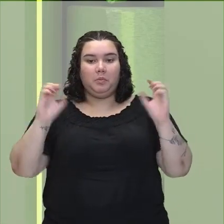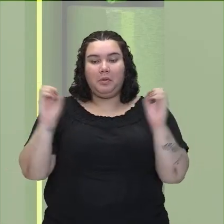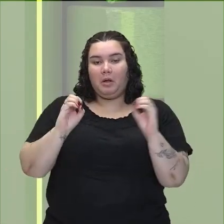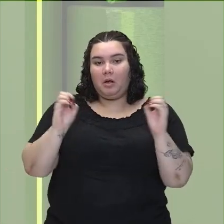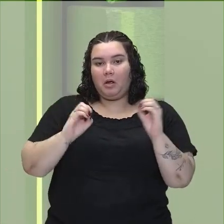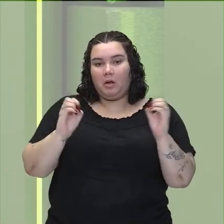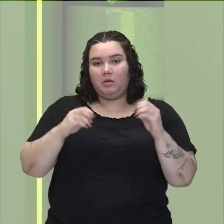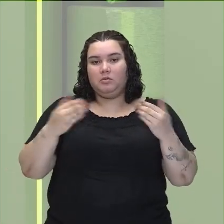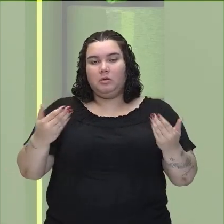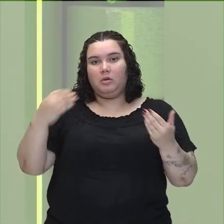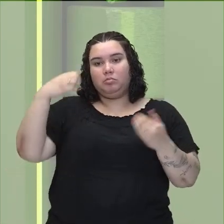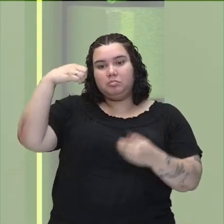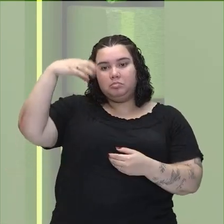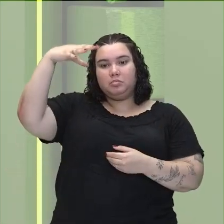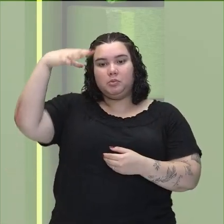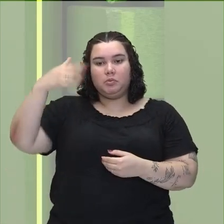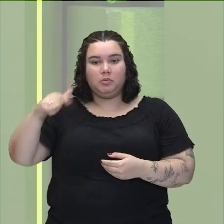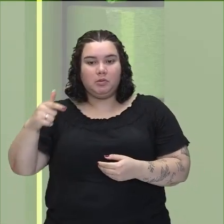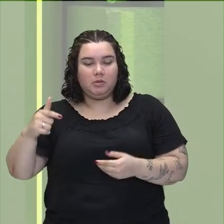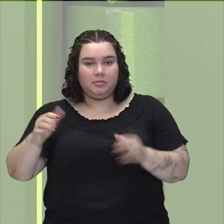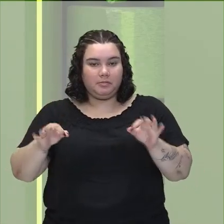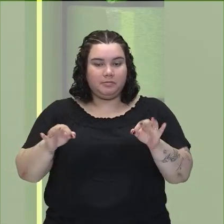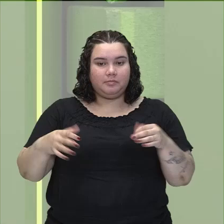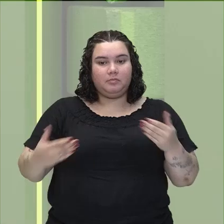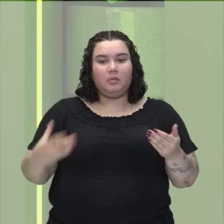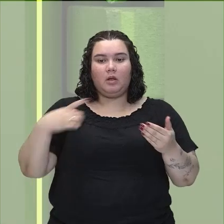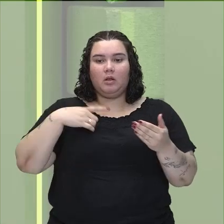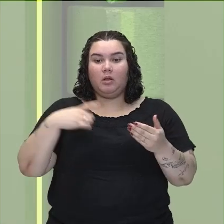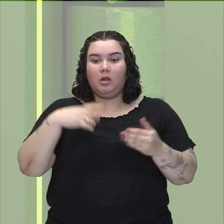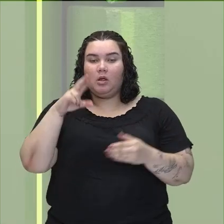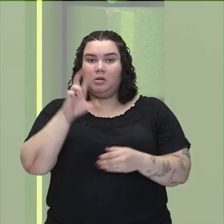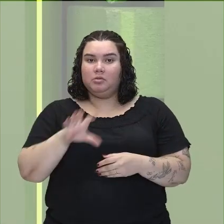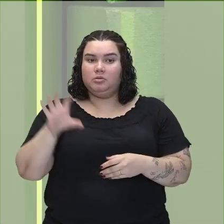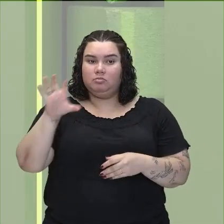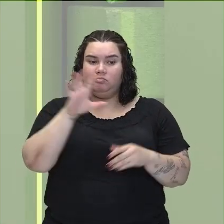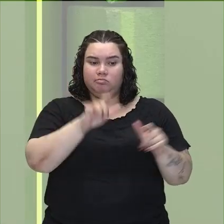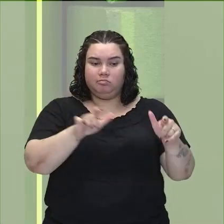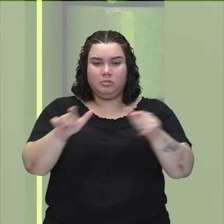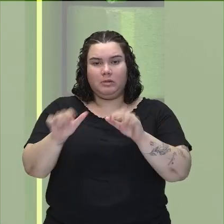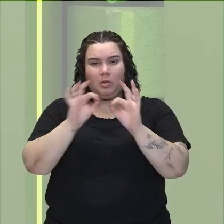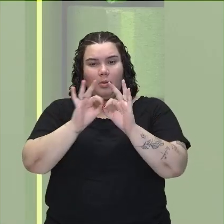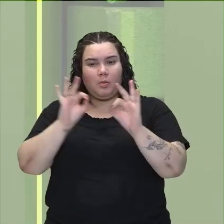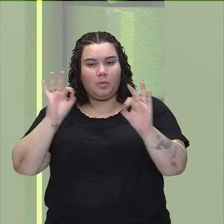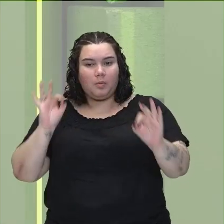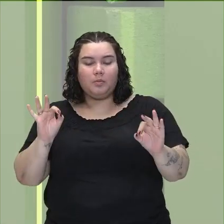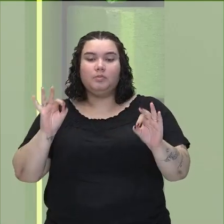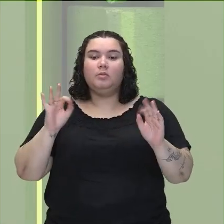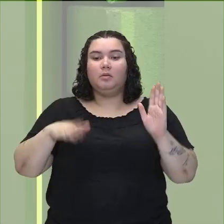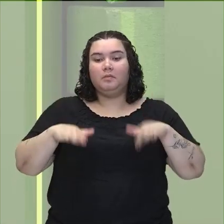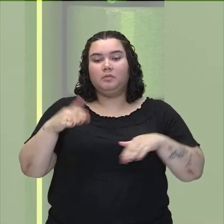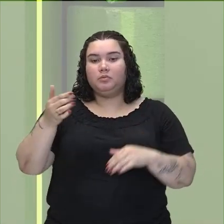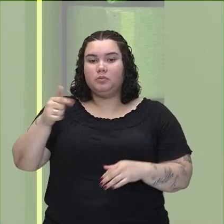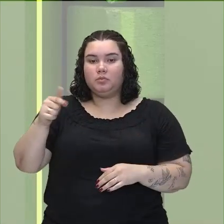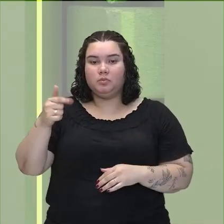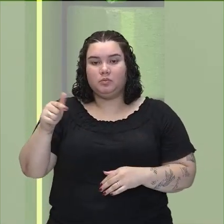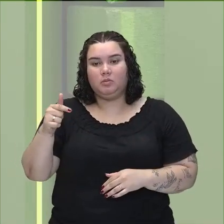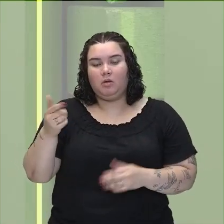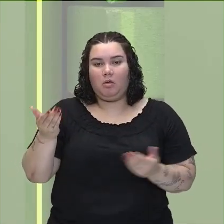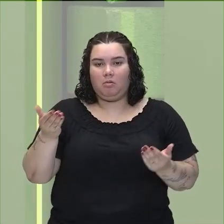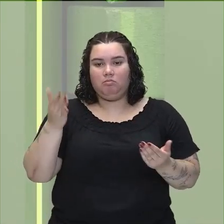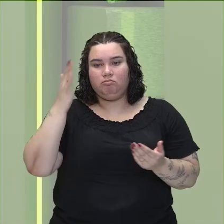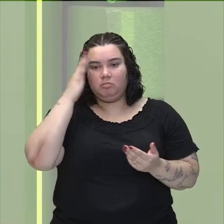que você não acenda uma luz, não verdade? Existem regiões extremamente distantes que de repente nem tem essa noção,